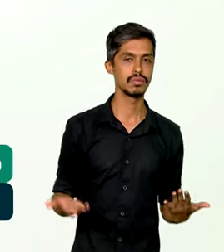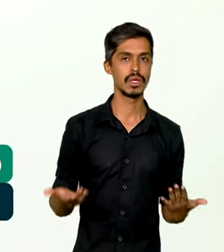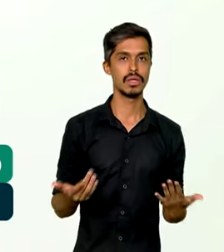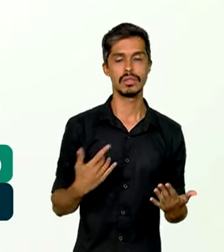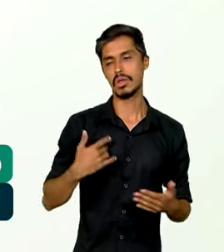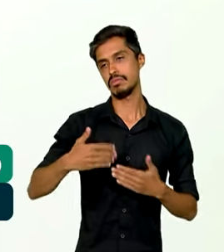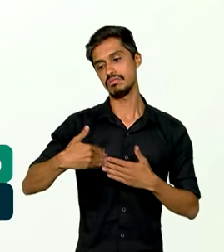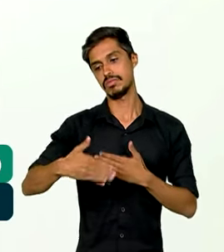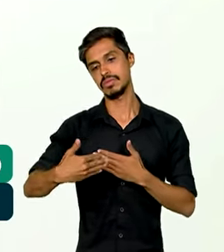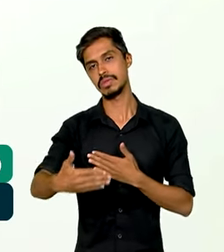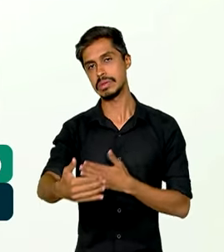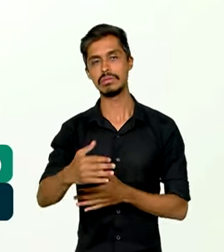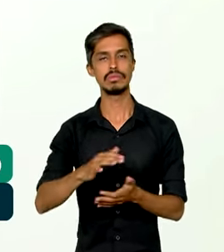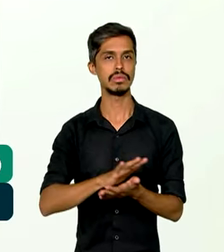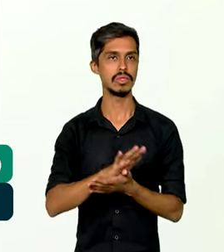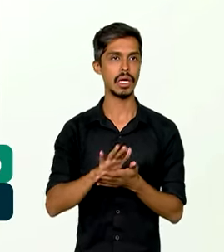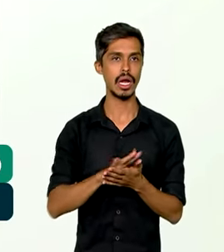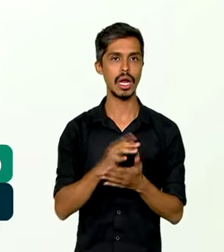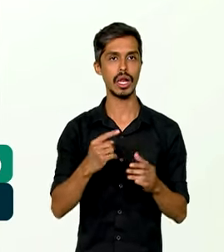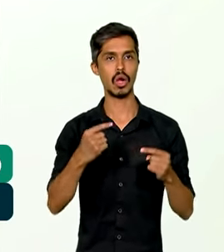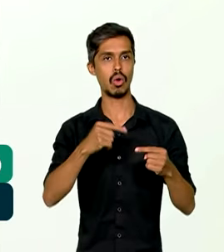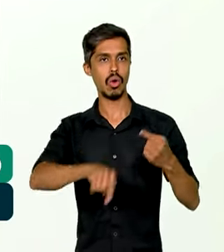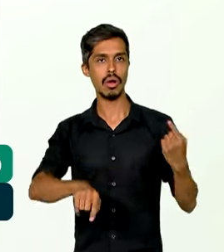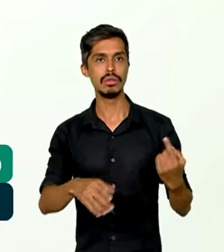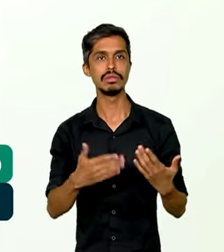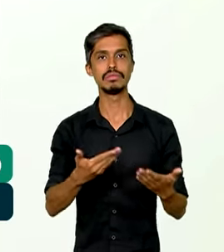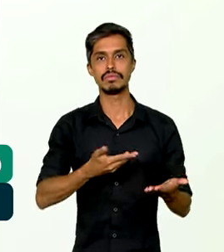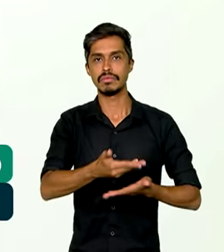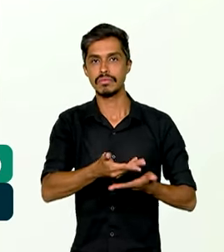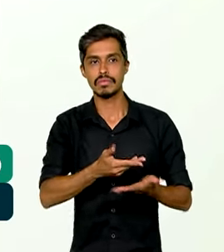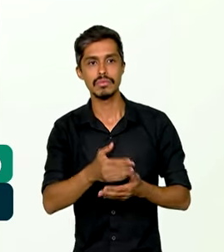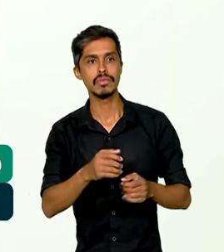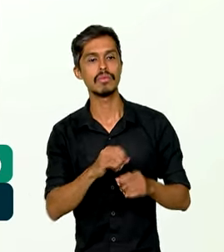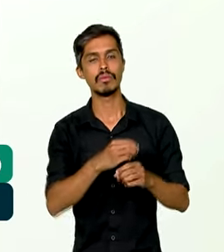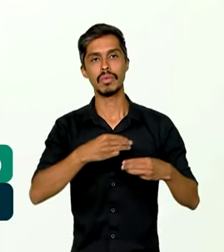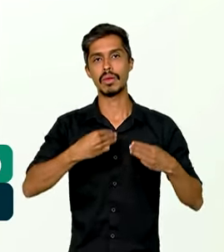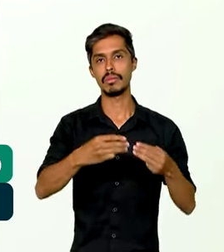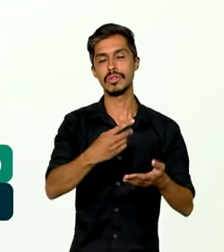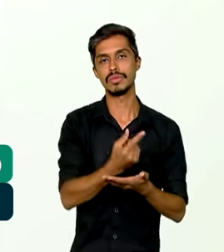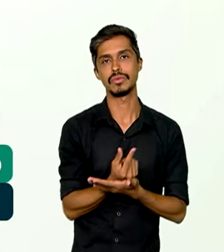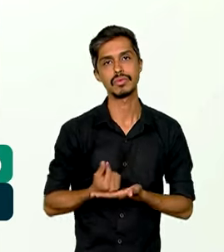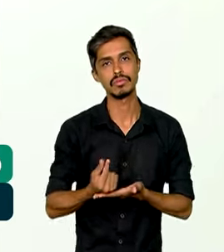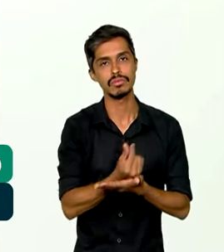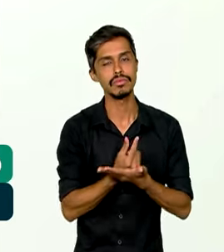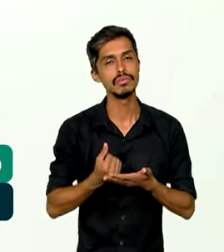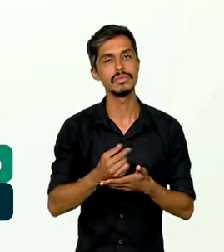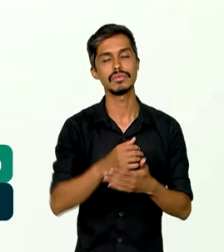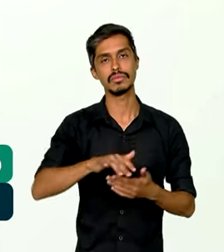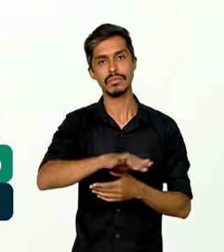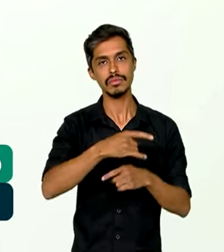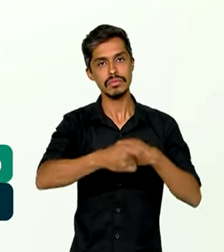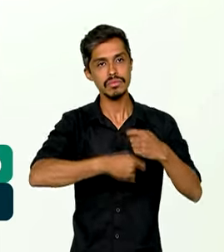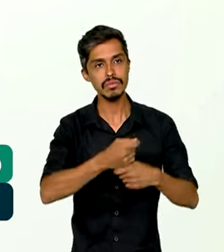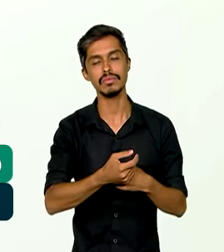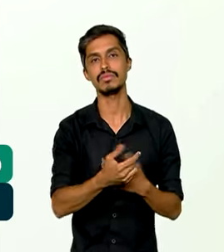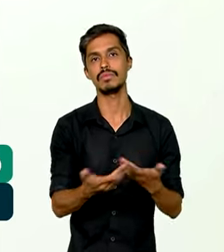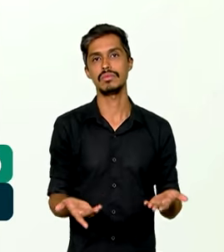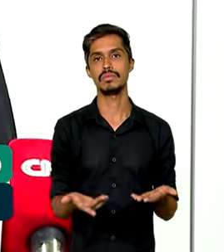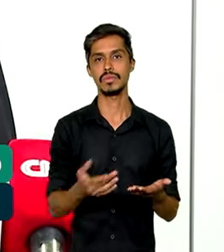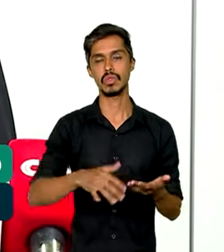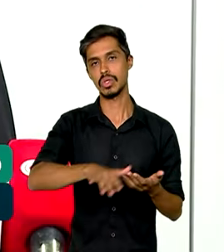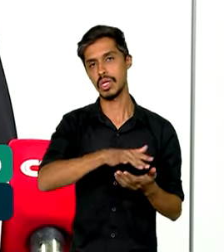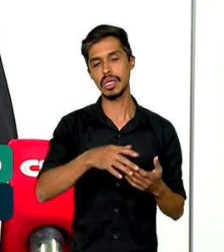transcorreu sem que houvesse uma interação maior do Ministério da Fazenda e da área econômica com setores